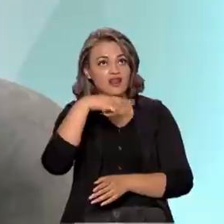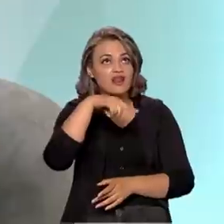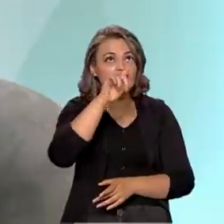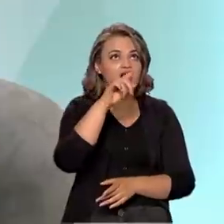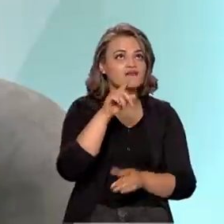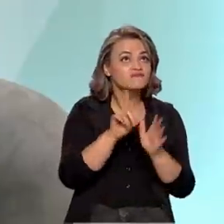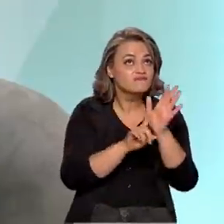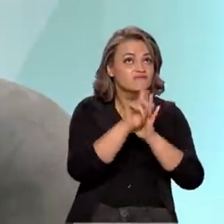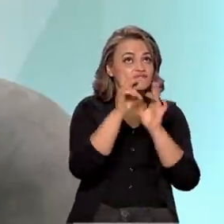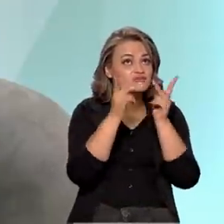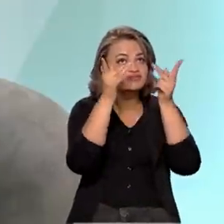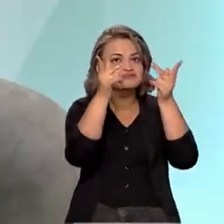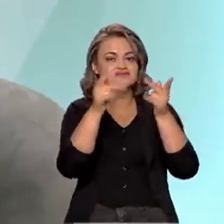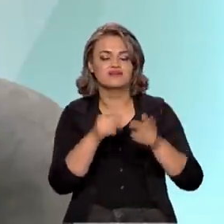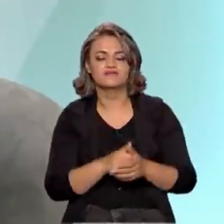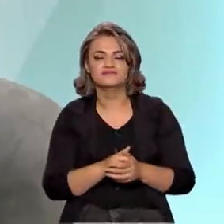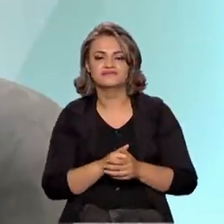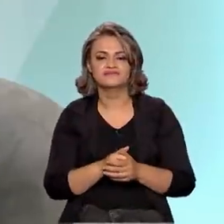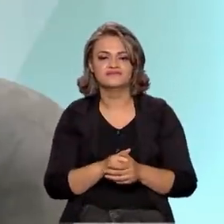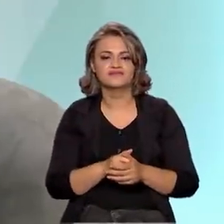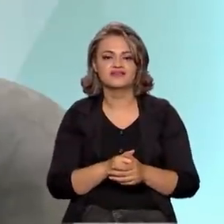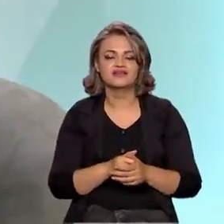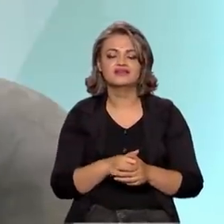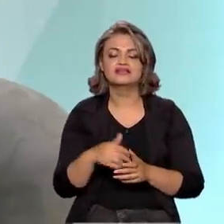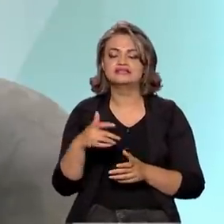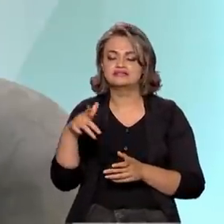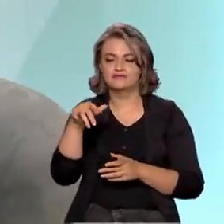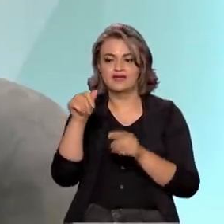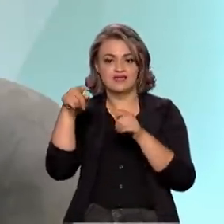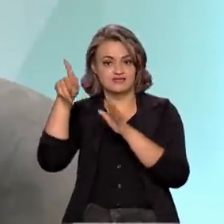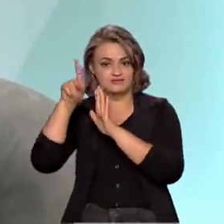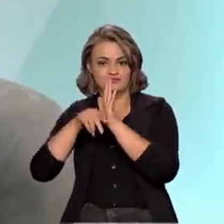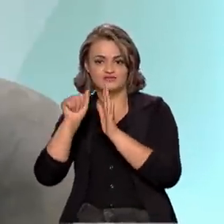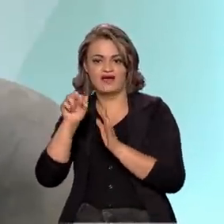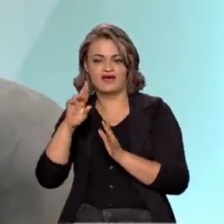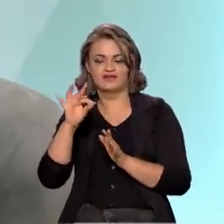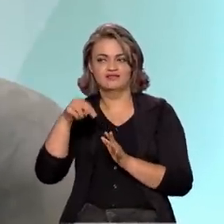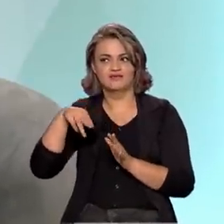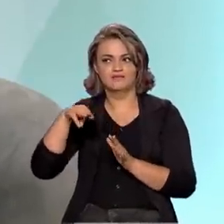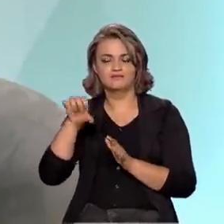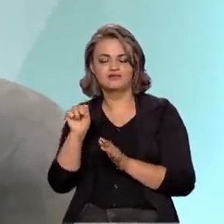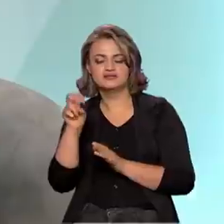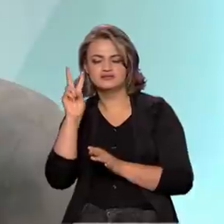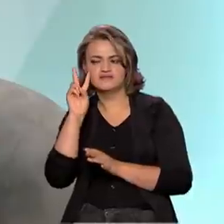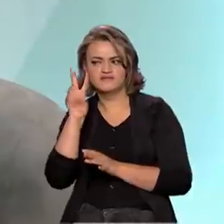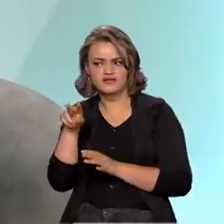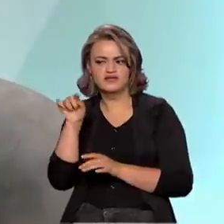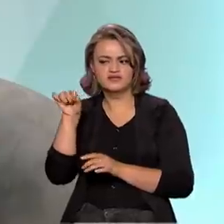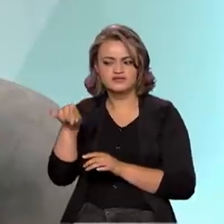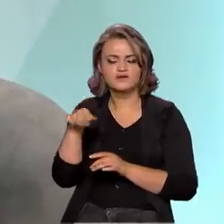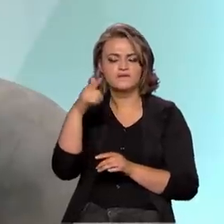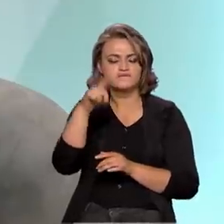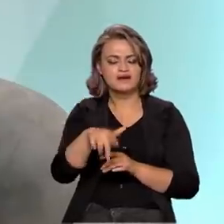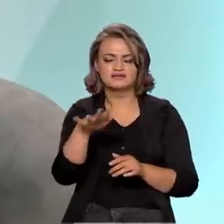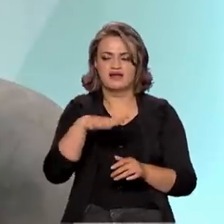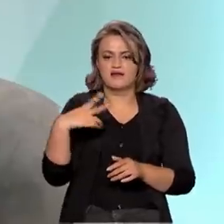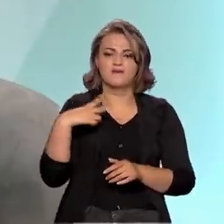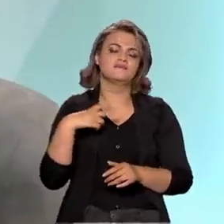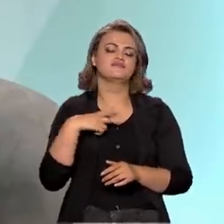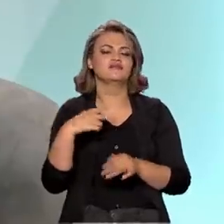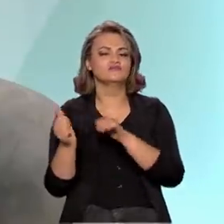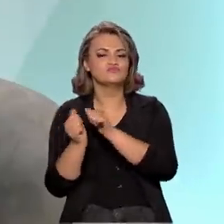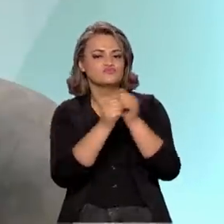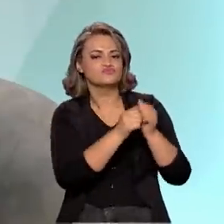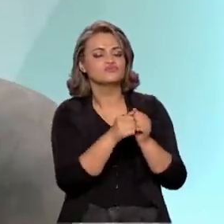caminho, né? Essa outra expansão das aplicações espaciais, já levando também o setor privado junto